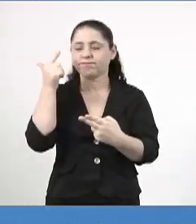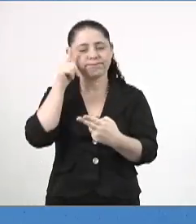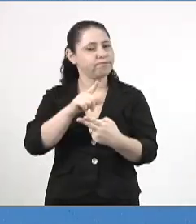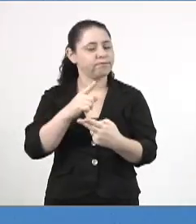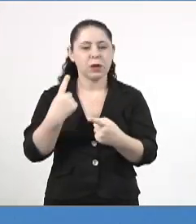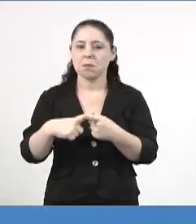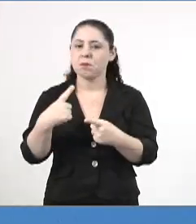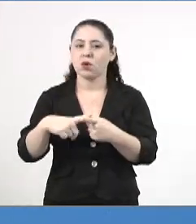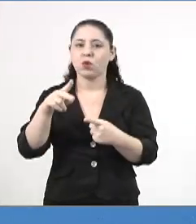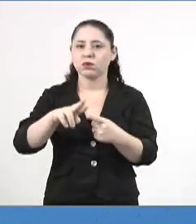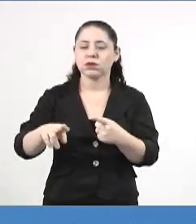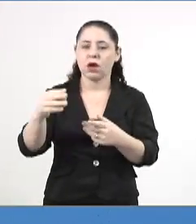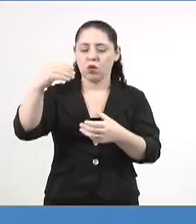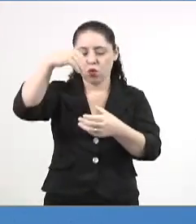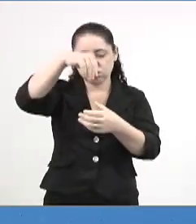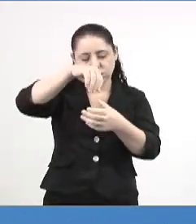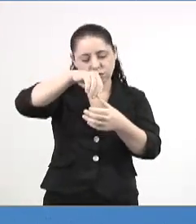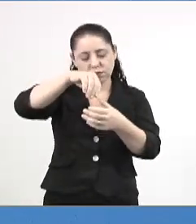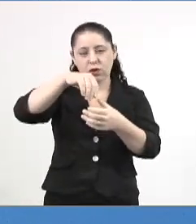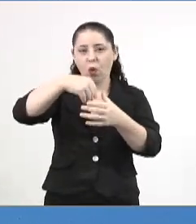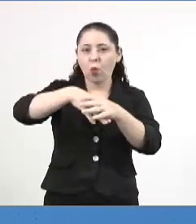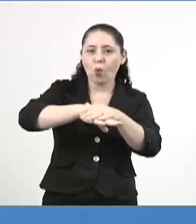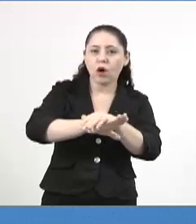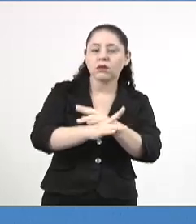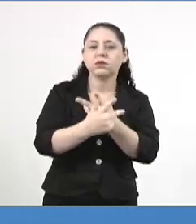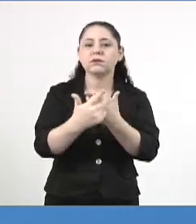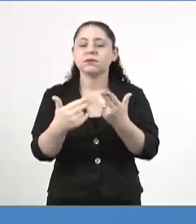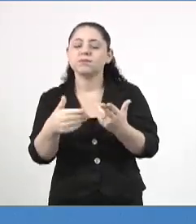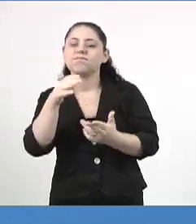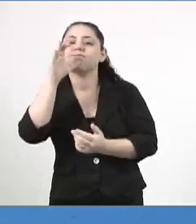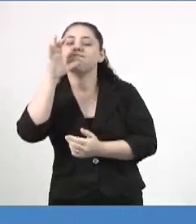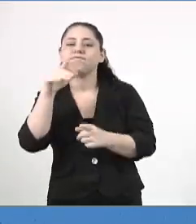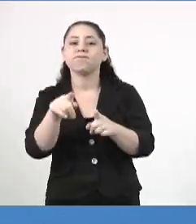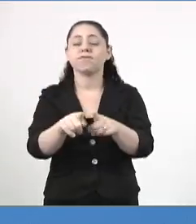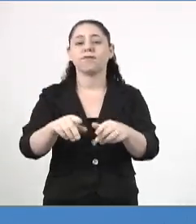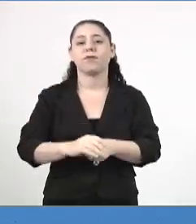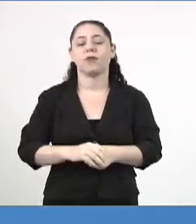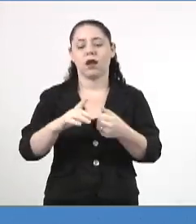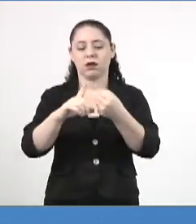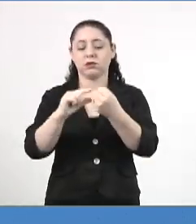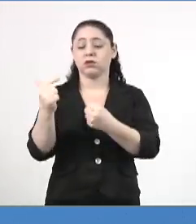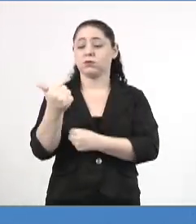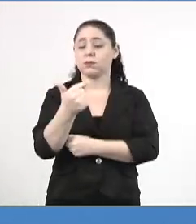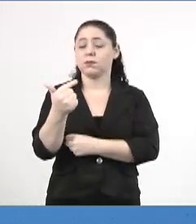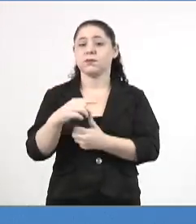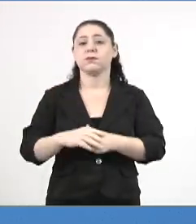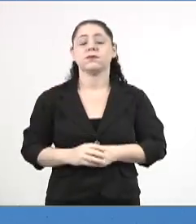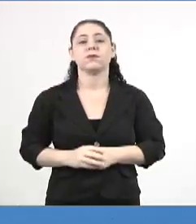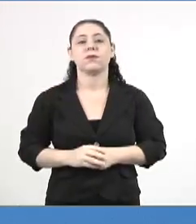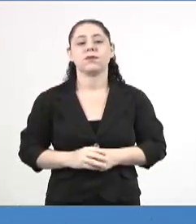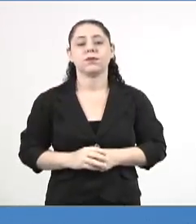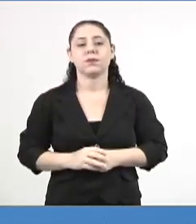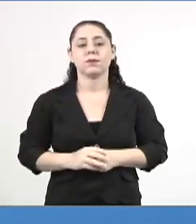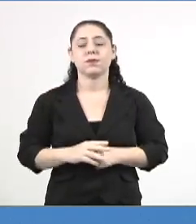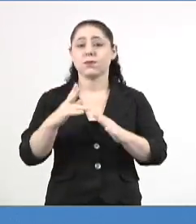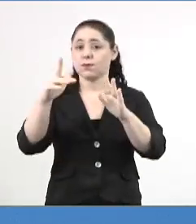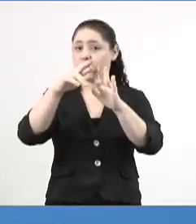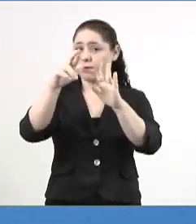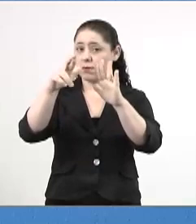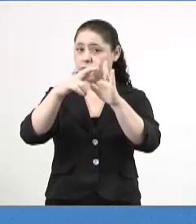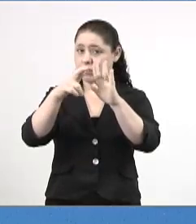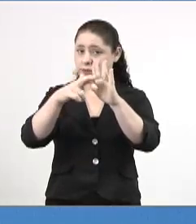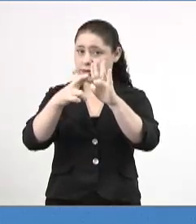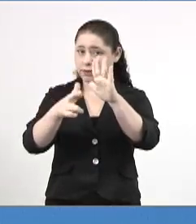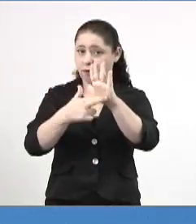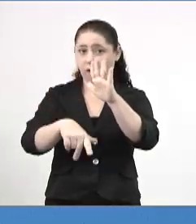condicionamento de produtos alimentícios e bebidas. Artigo 2º. O descumprimento das disposições desta